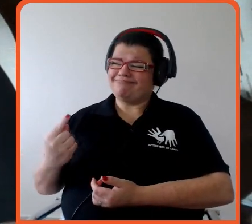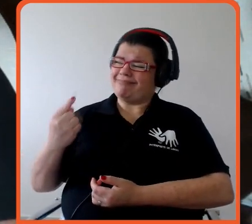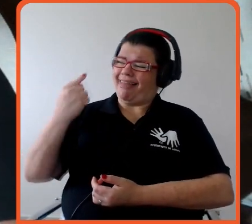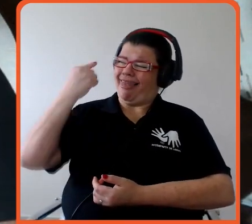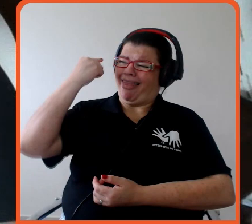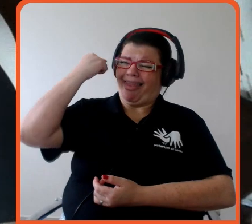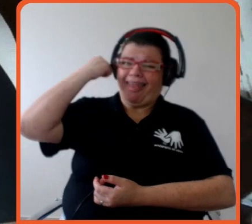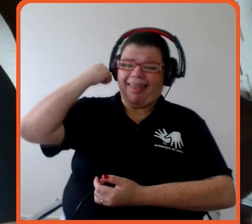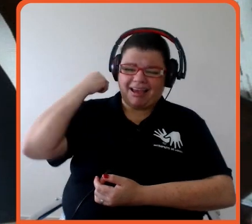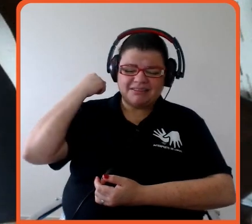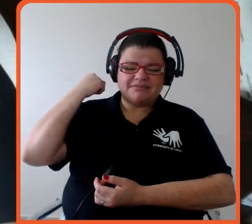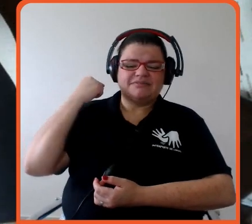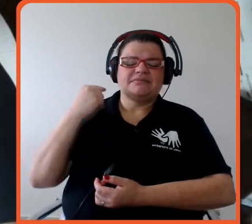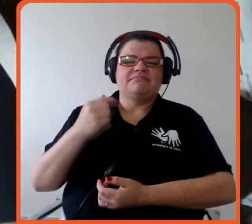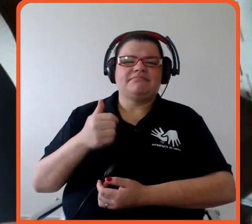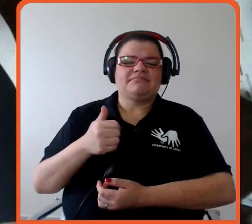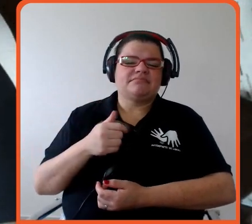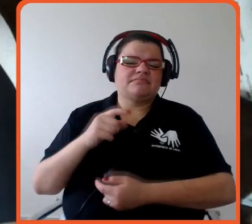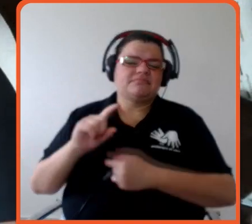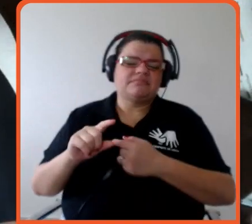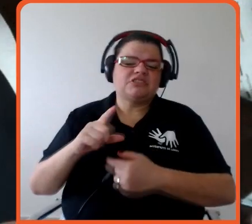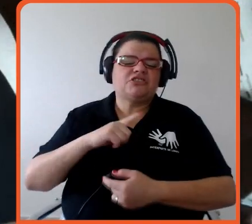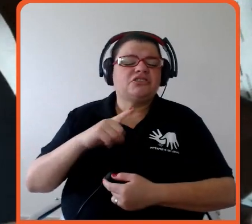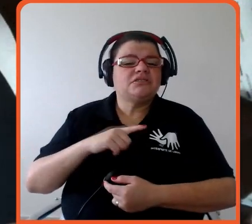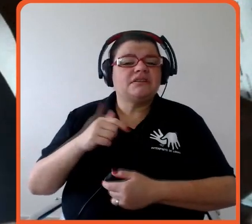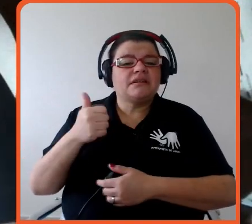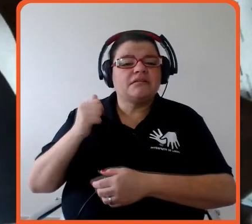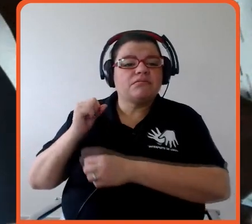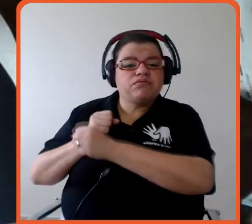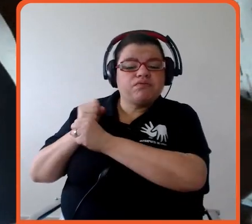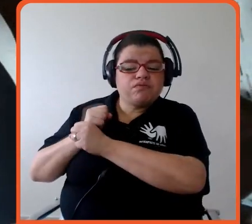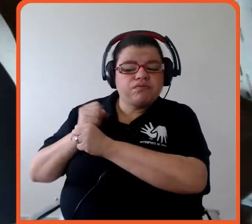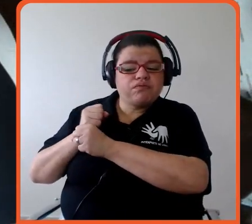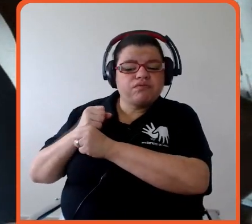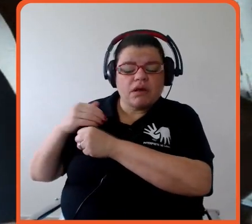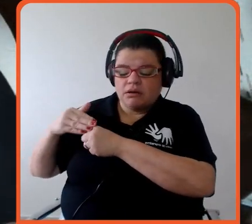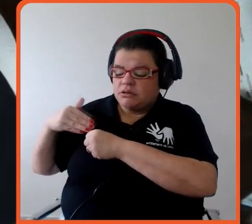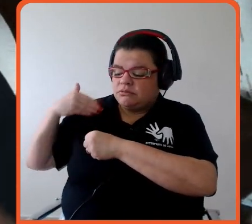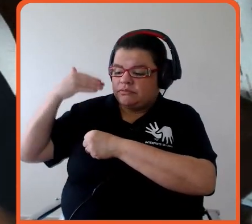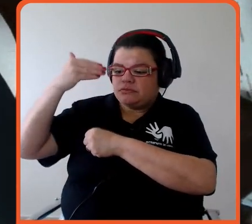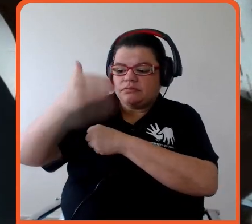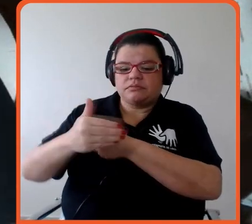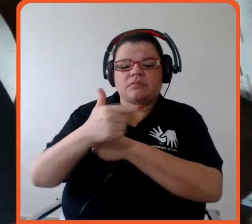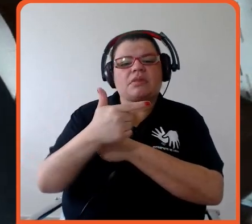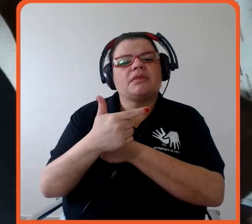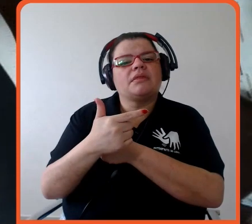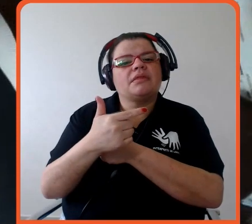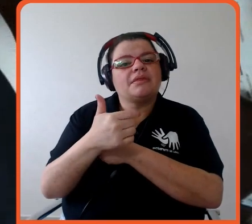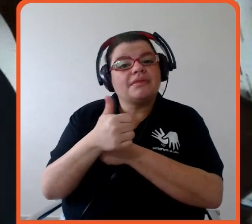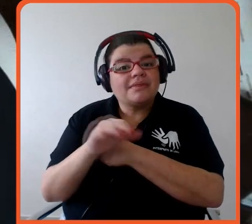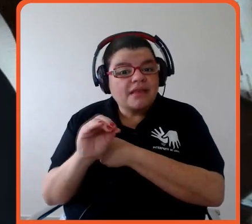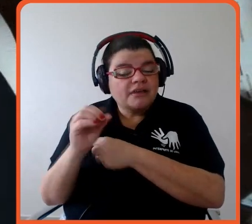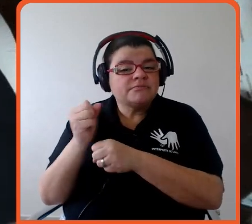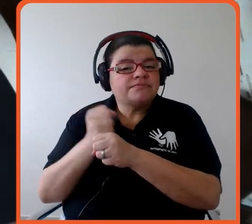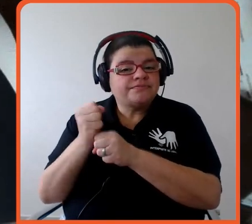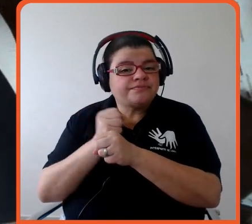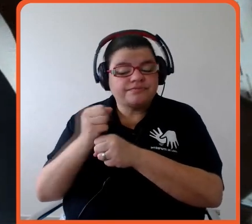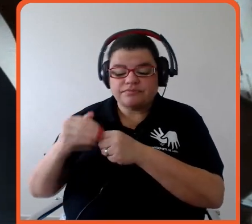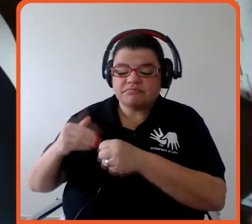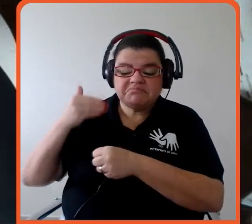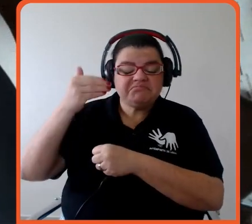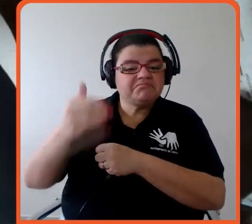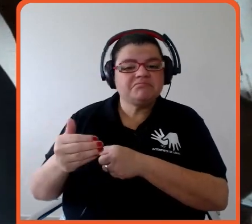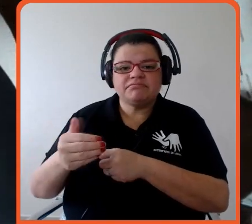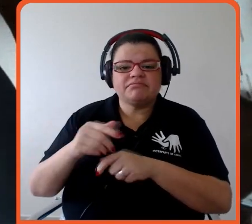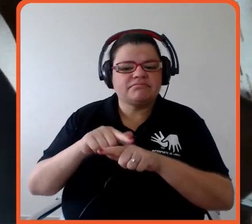10 anos depois não tinha nenhuma que tinha neutralizado e fizemos inclusive com terras próprias quando a gente comprou terras e certificou